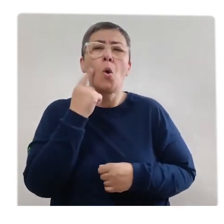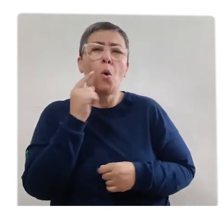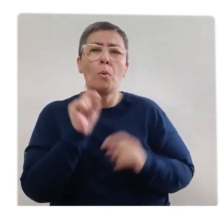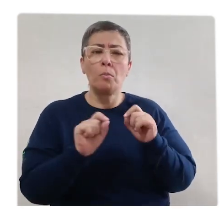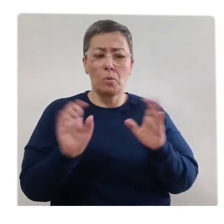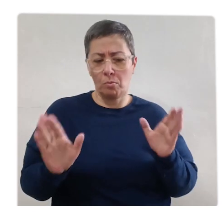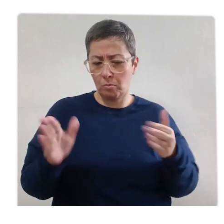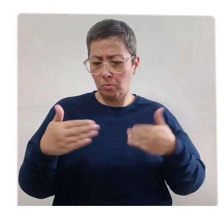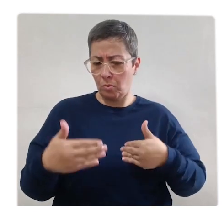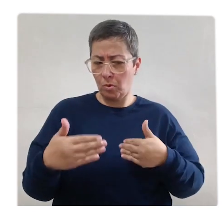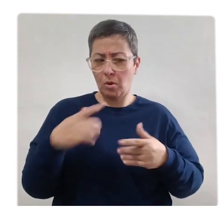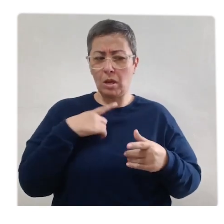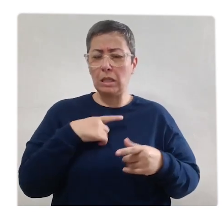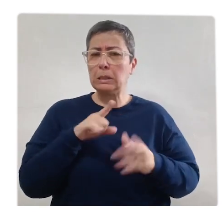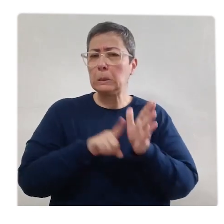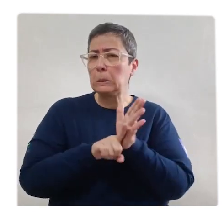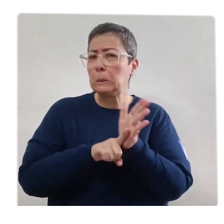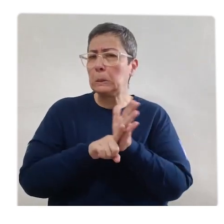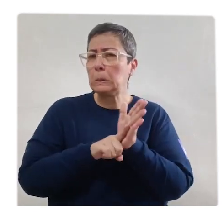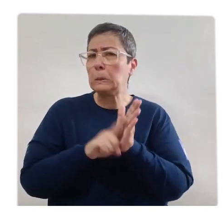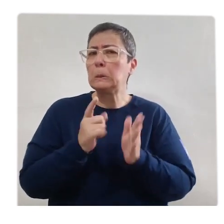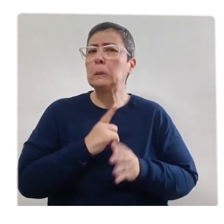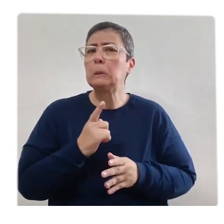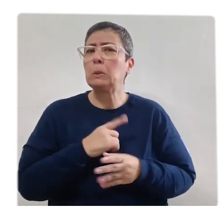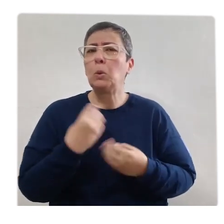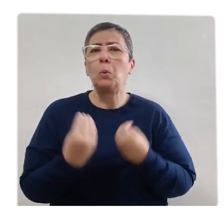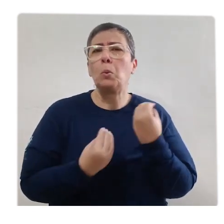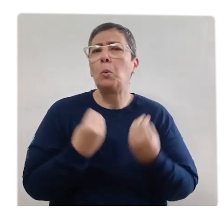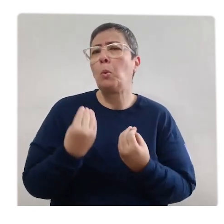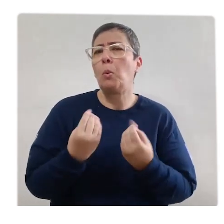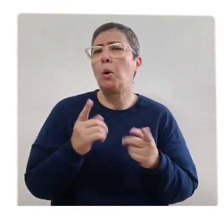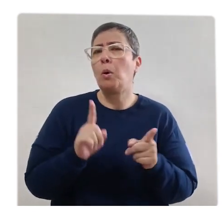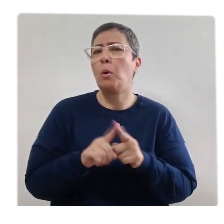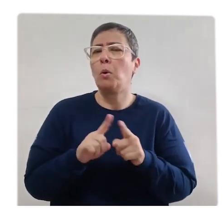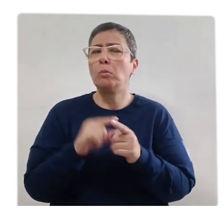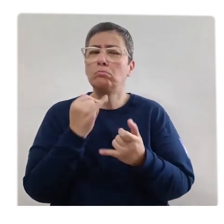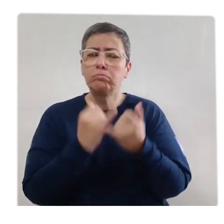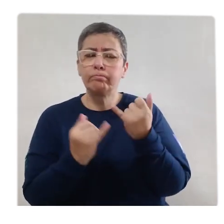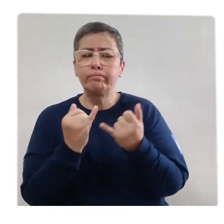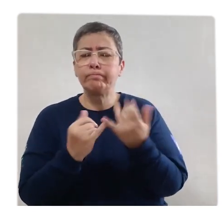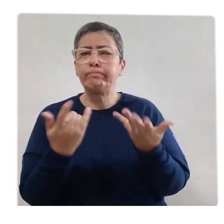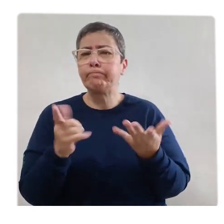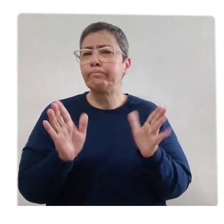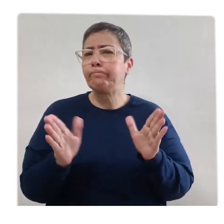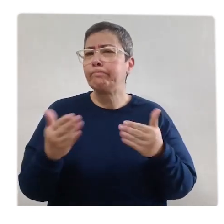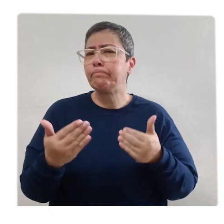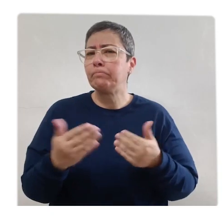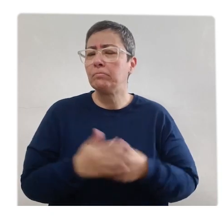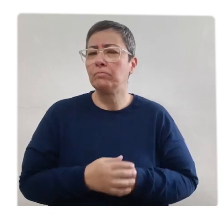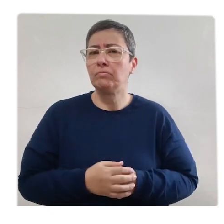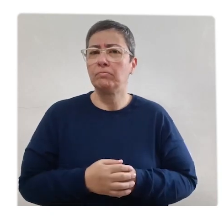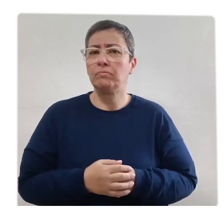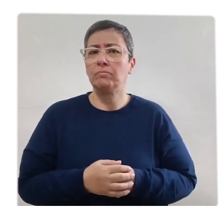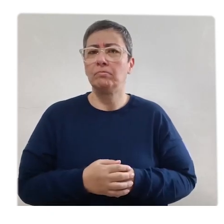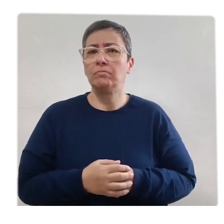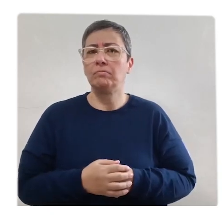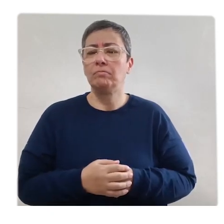Observe a caixa que nós estamos investigando Qual desse sólido se parece com a caixa?